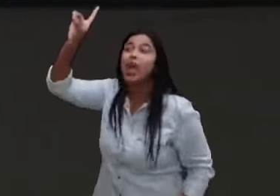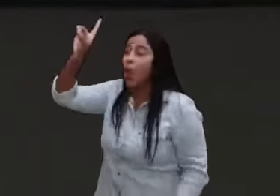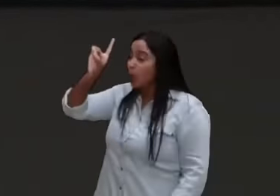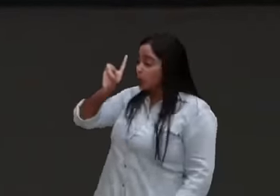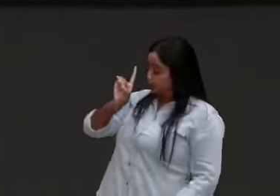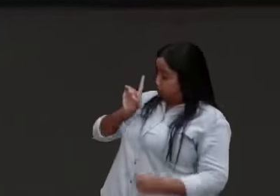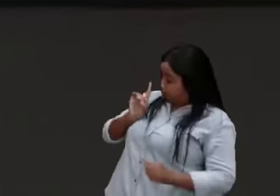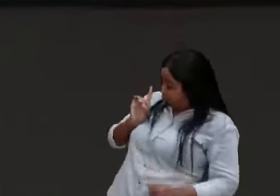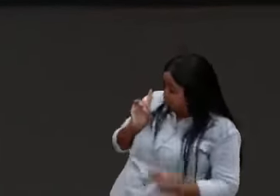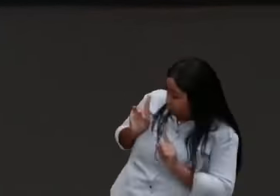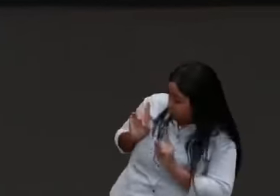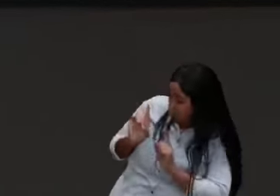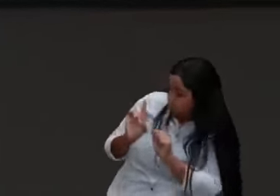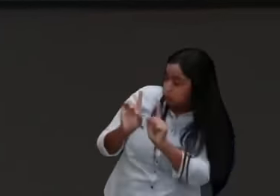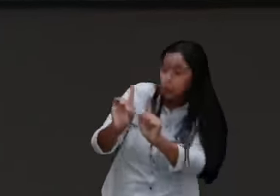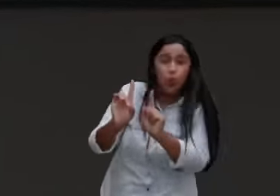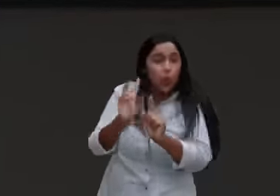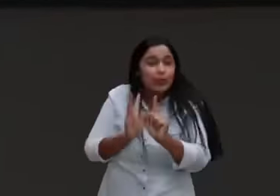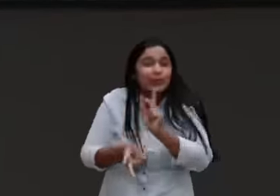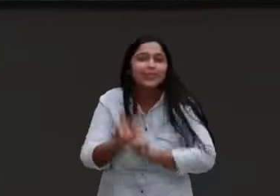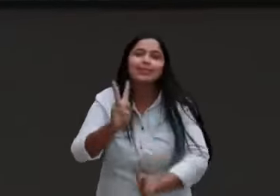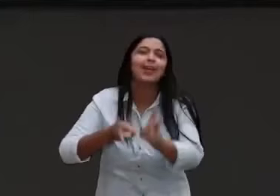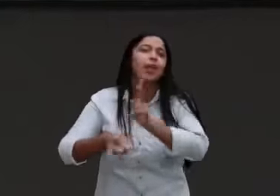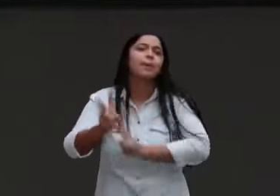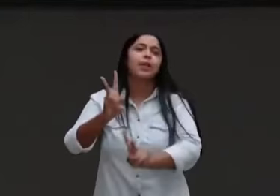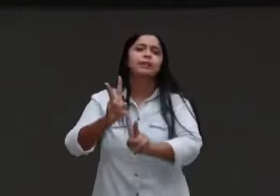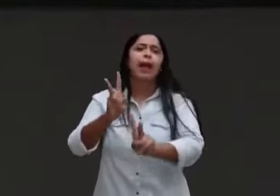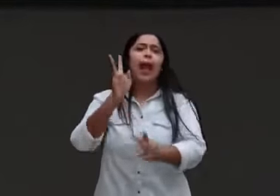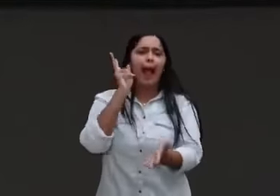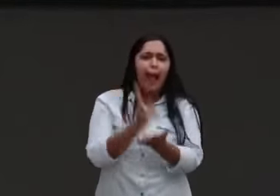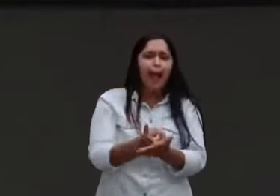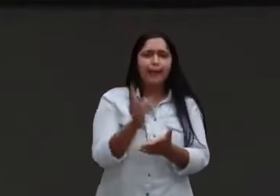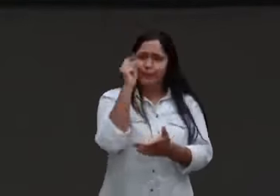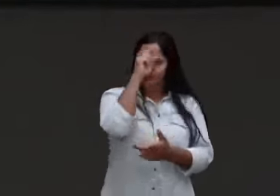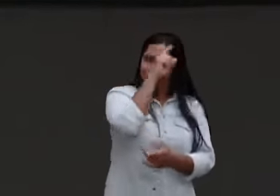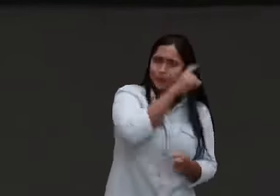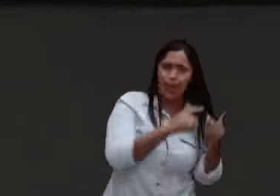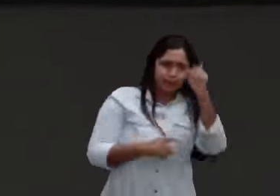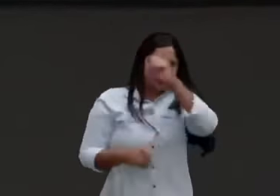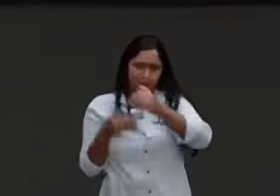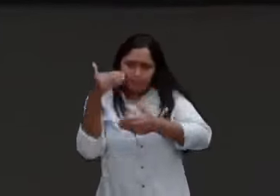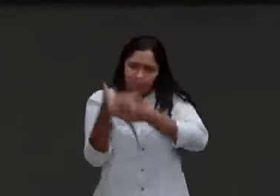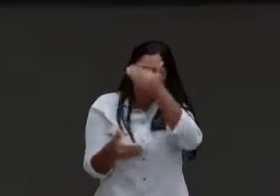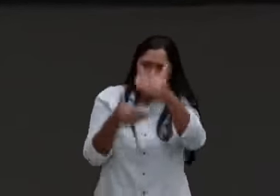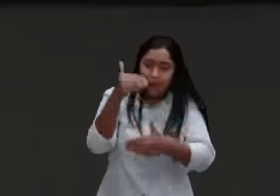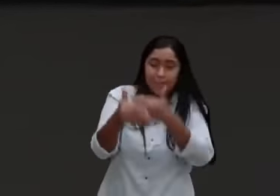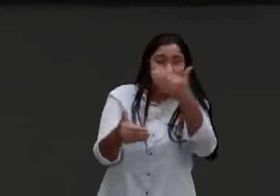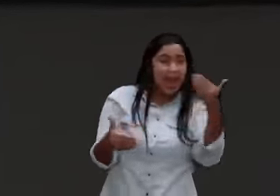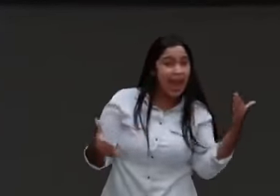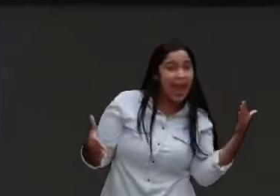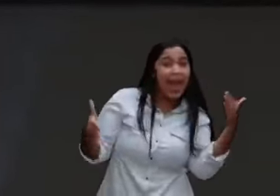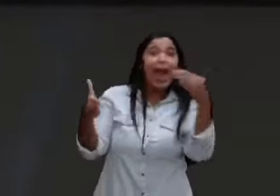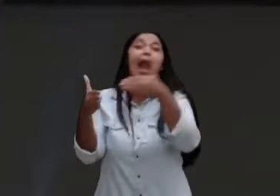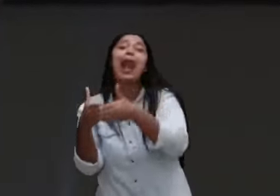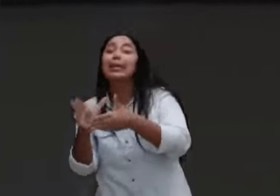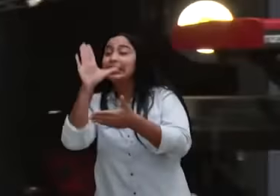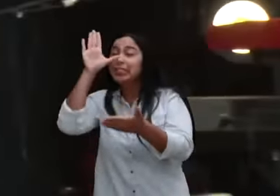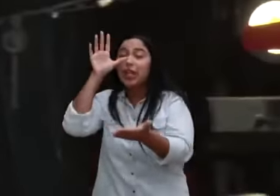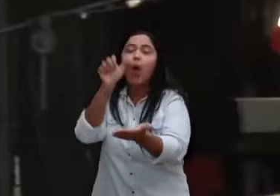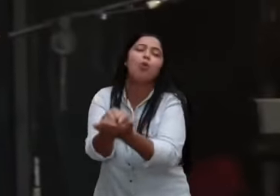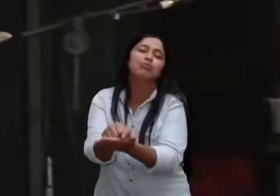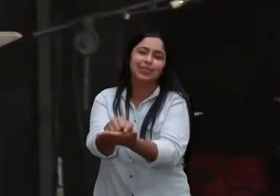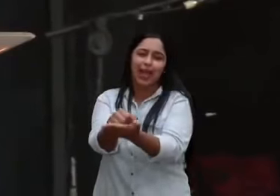estação por estação, rumo ao destino, até que a gente vai chegar, a grande Canaã, ao destino final, a terra